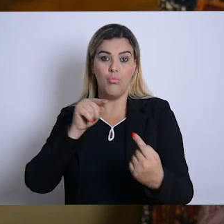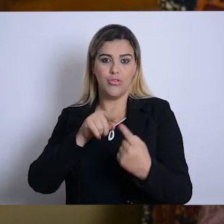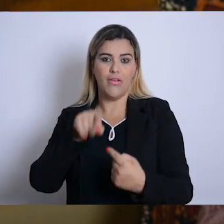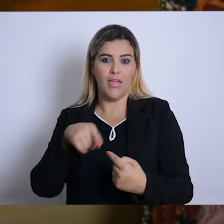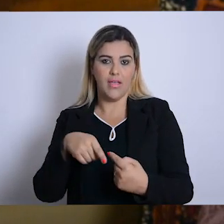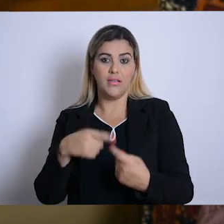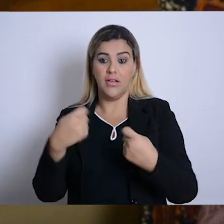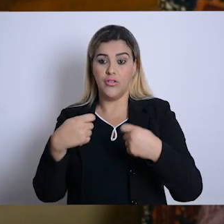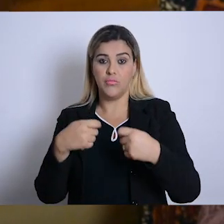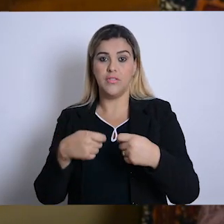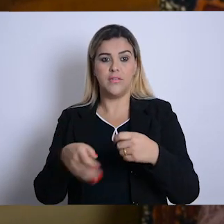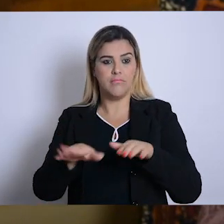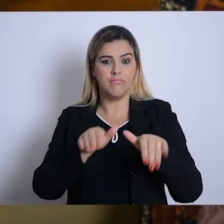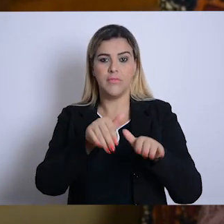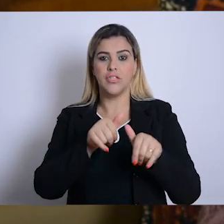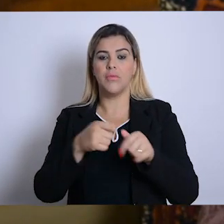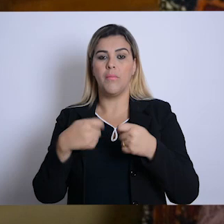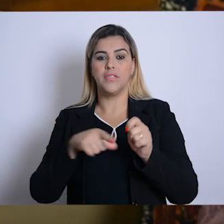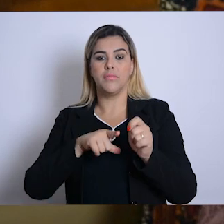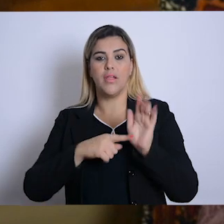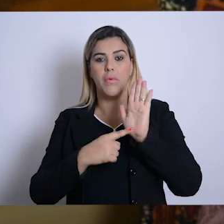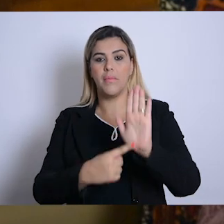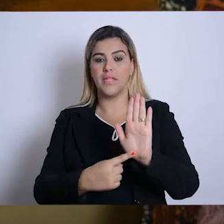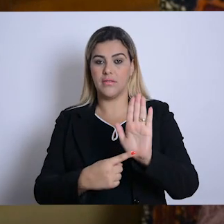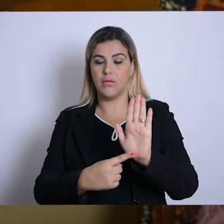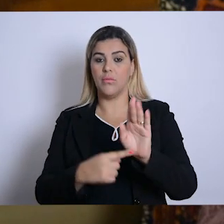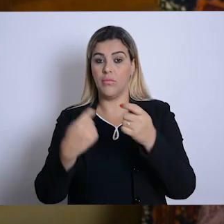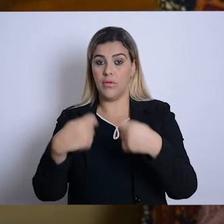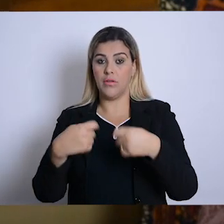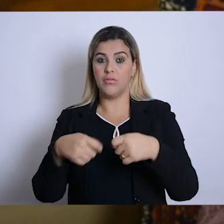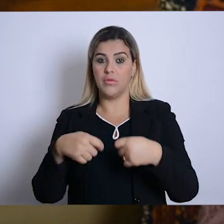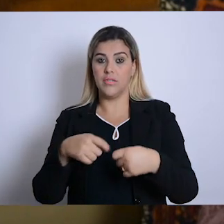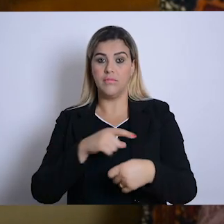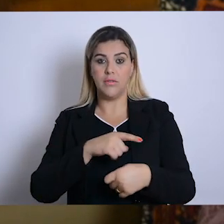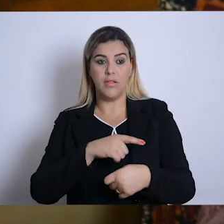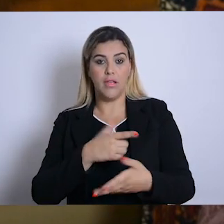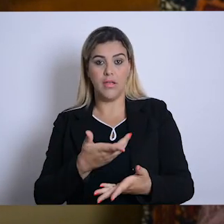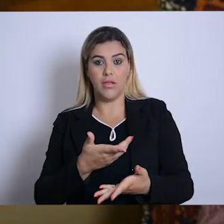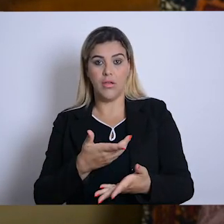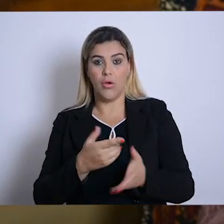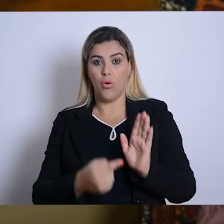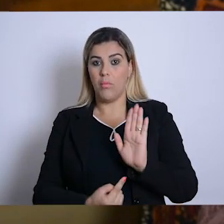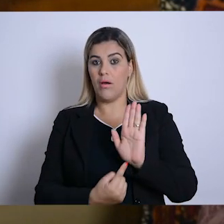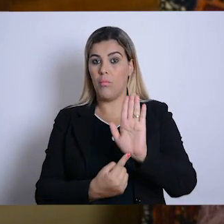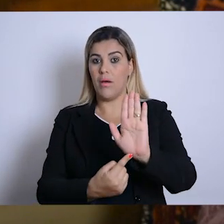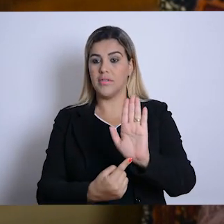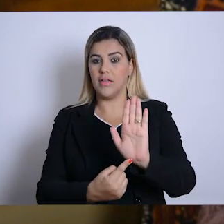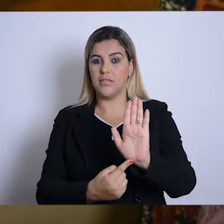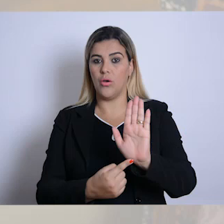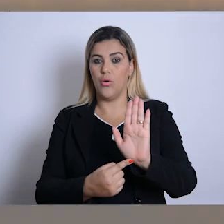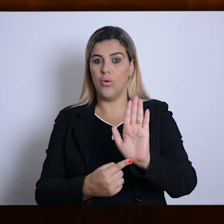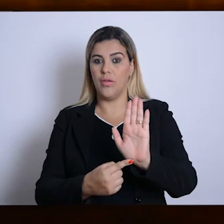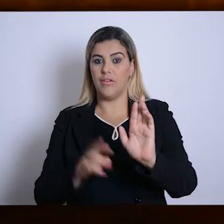organizar, nós precisamos ter uma representação, nós precisamos ter um órgão, uma representação que vai dizer da